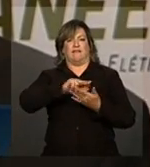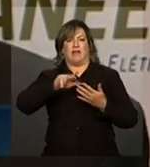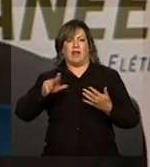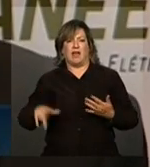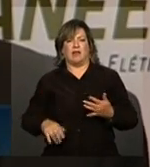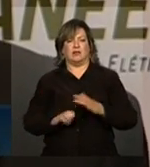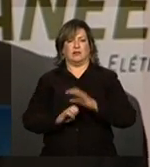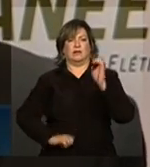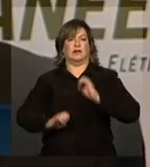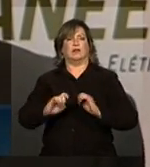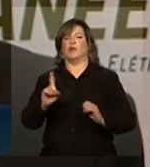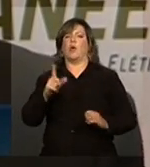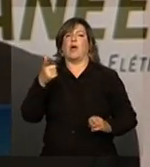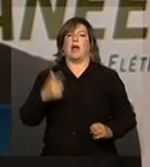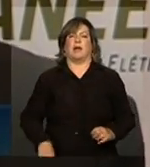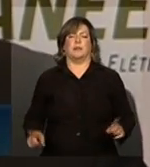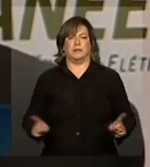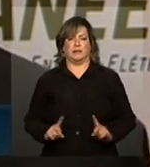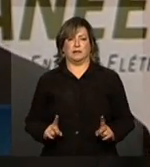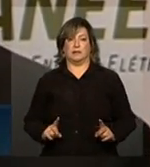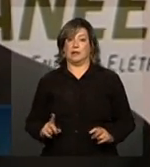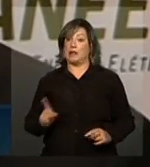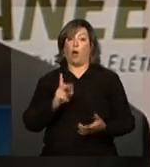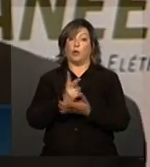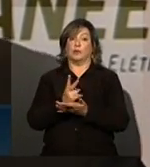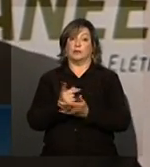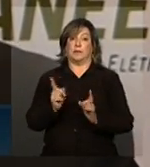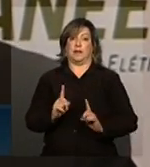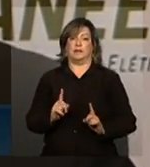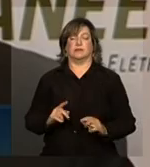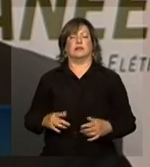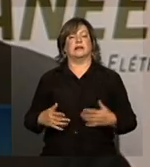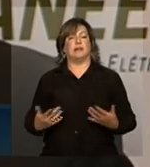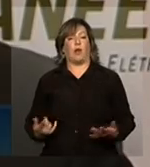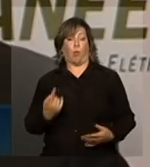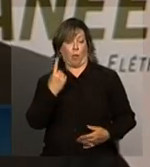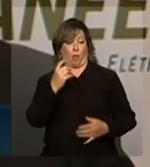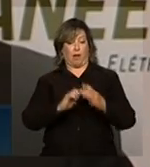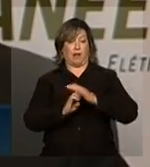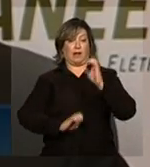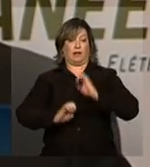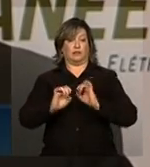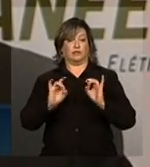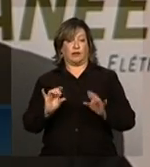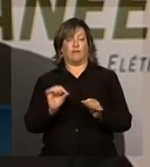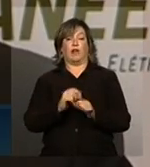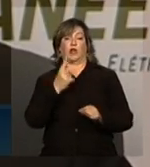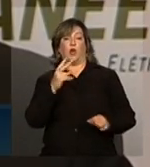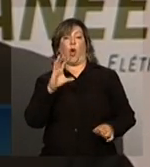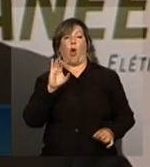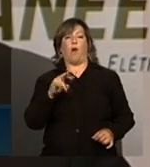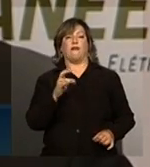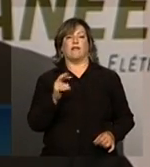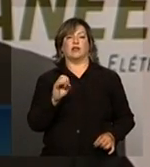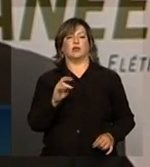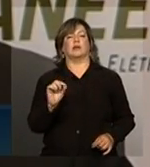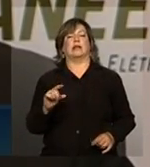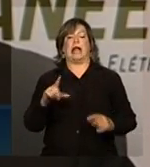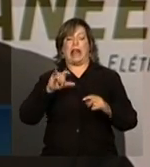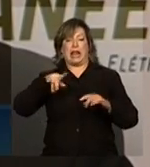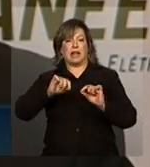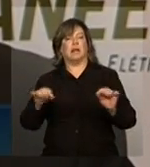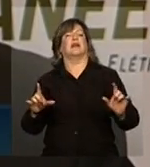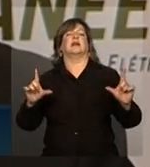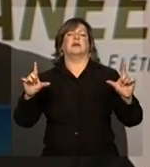não se repetissem, pelo menos os mesmos. Mas, agora, com o empreendedor só, fazendo as duas conversoras e a linha, minimiza-se,